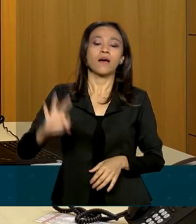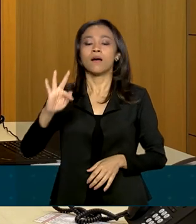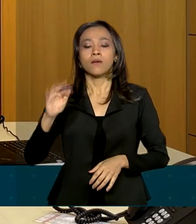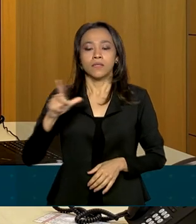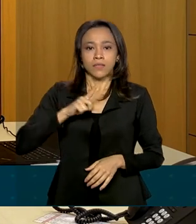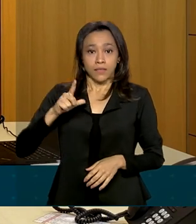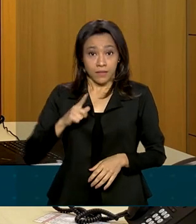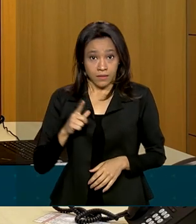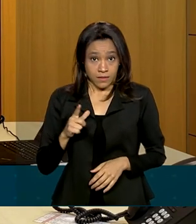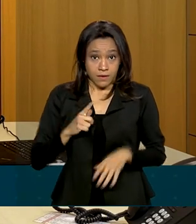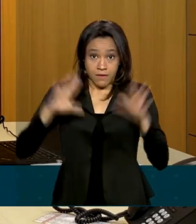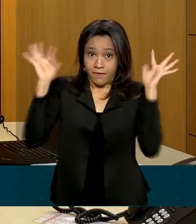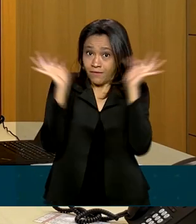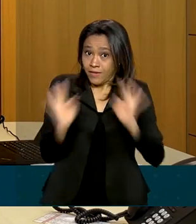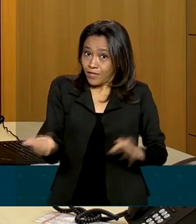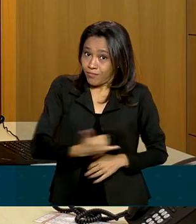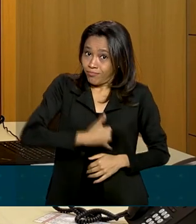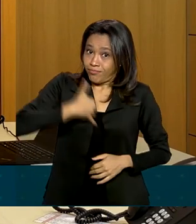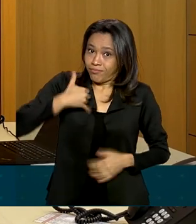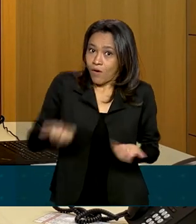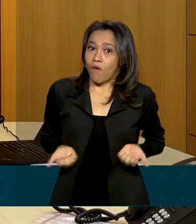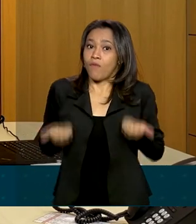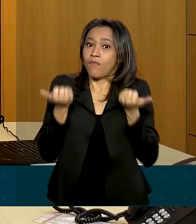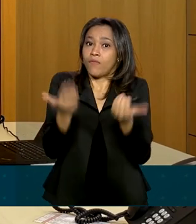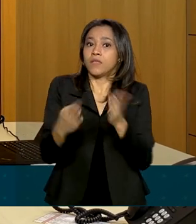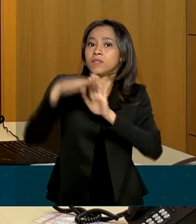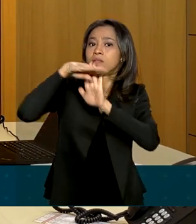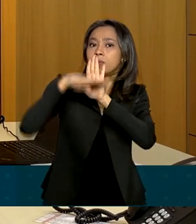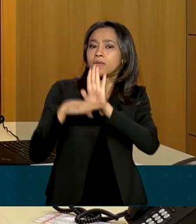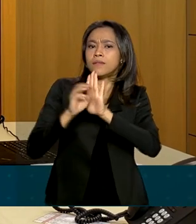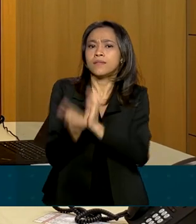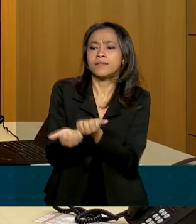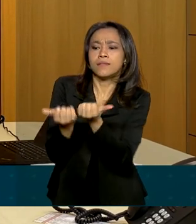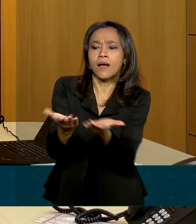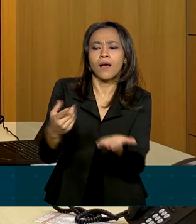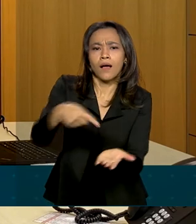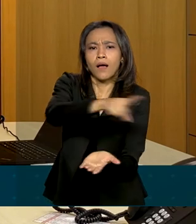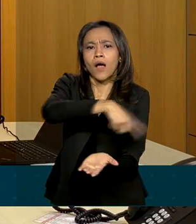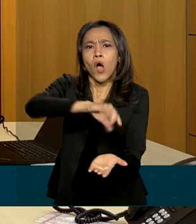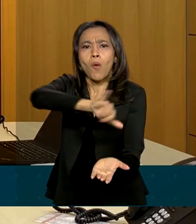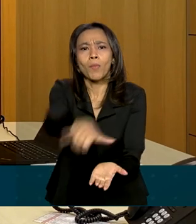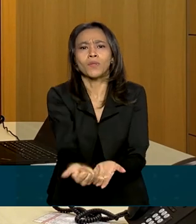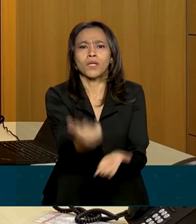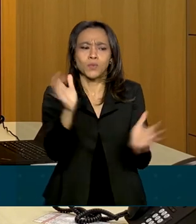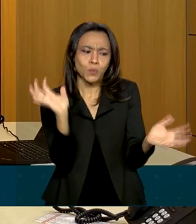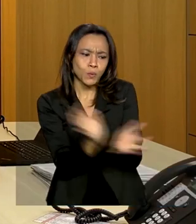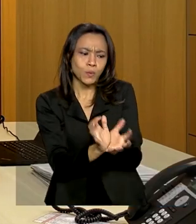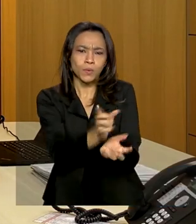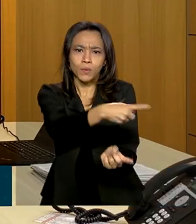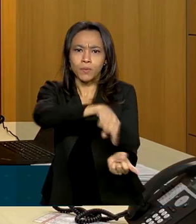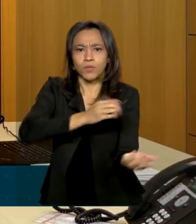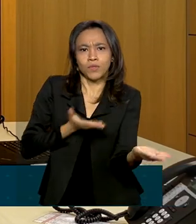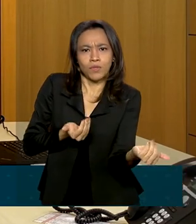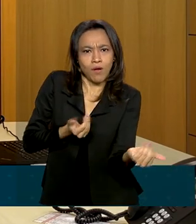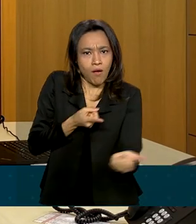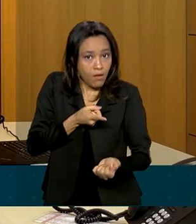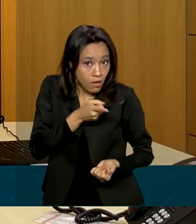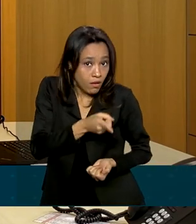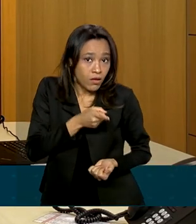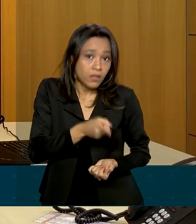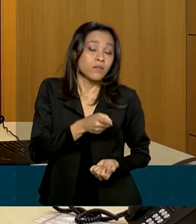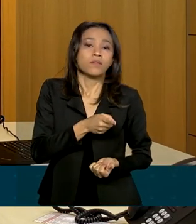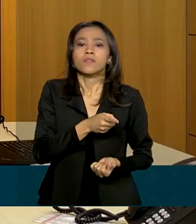orgulhoso de poder lançar esse programa e dar essa primeira oportunidade para um grupo de jovens que estarão